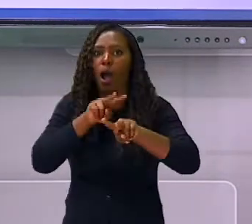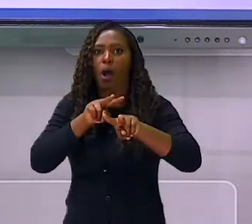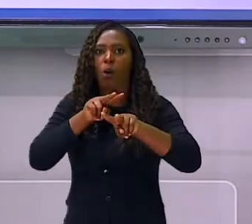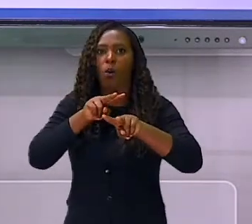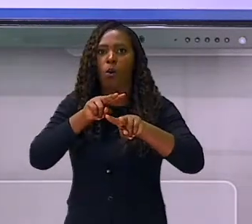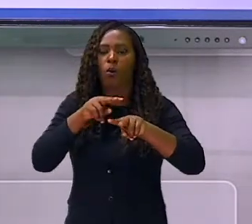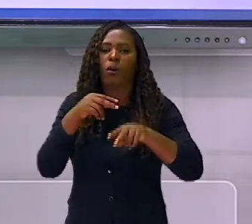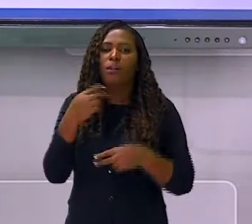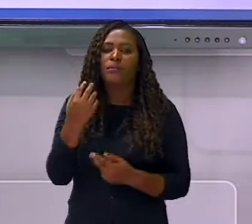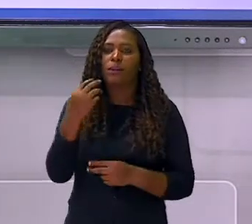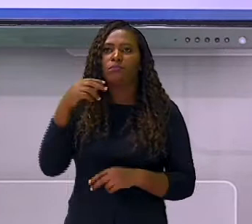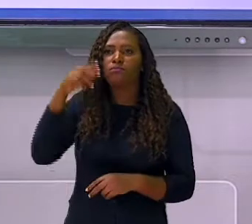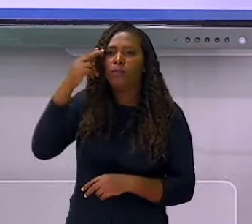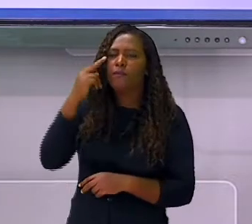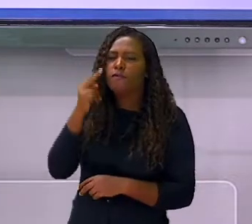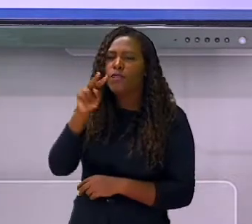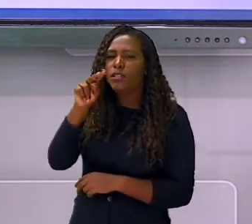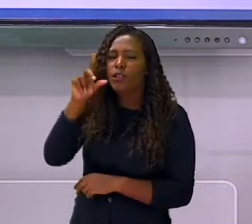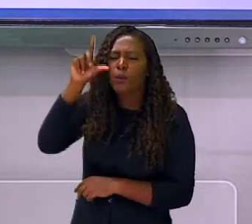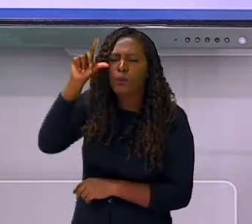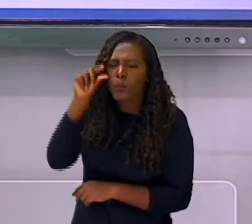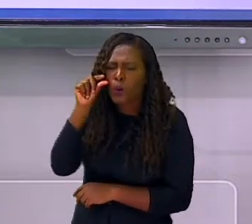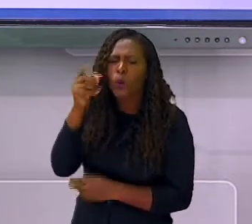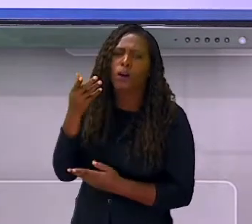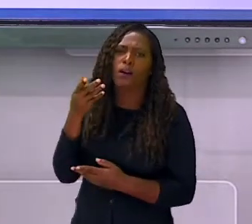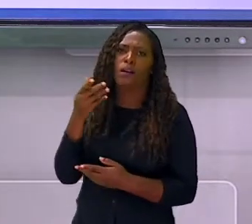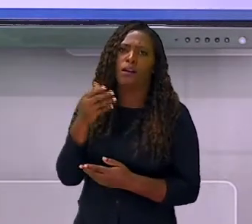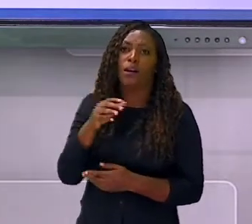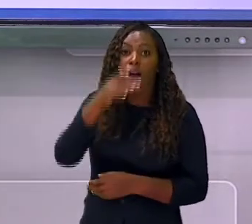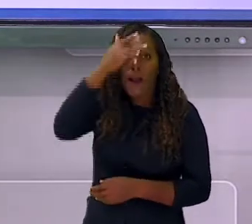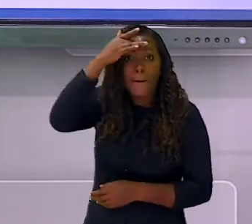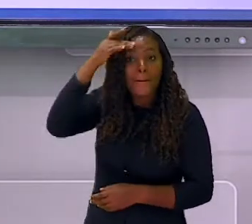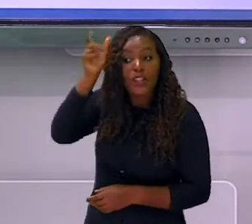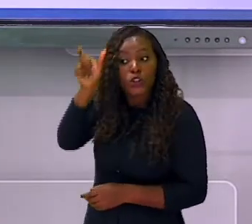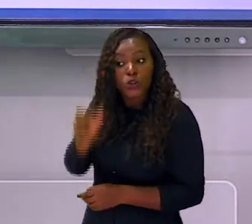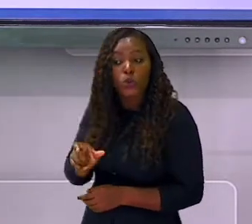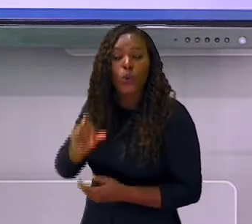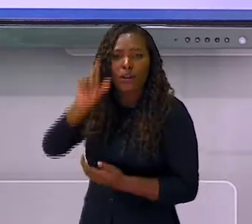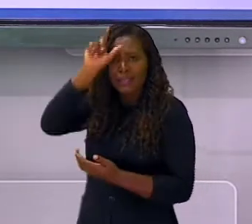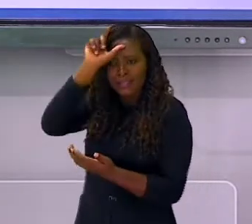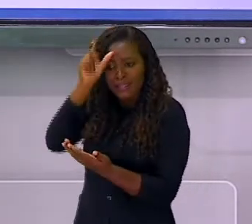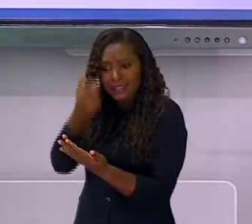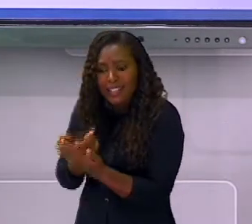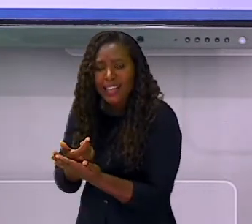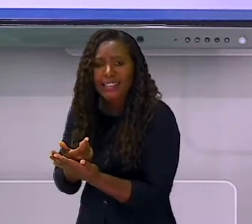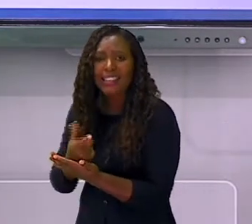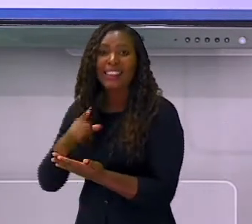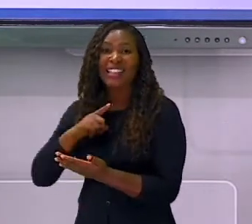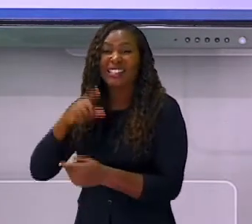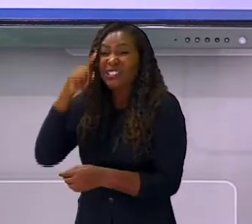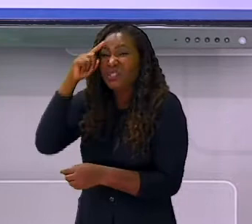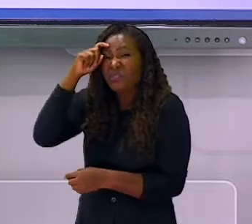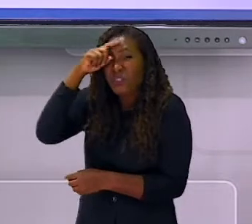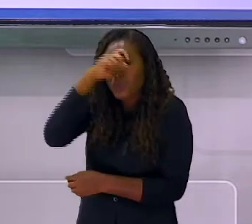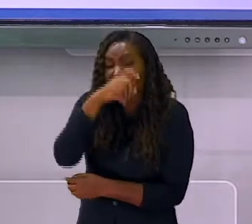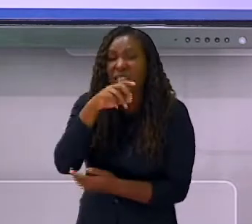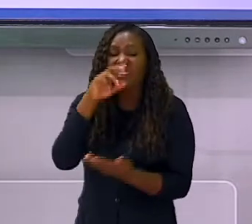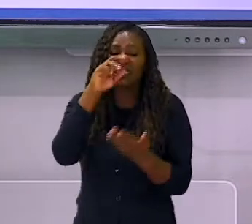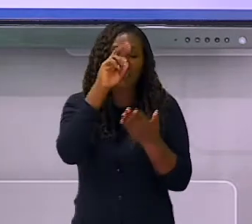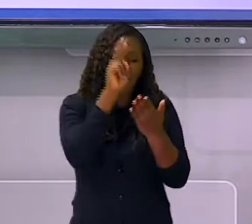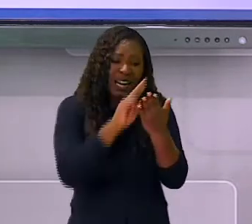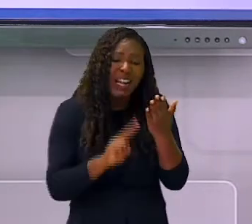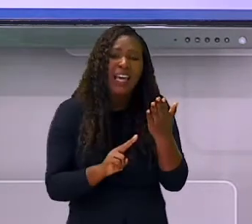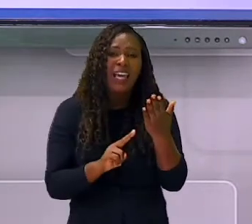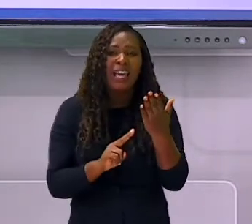juntar as letras e sequenciar esses sons formando sílabas e palavras. A